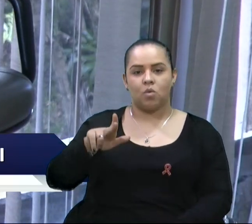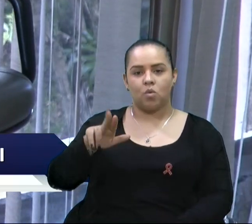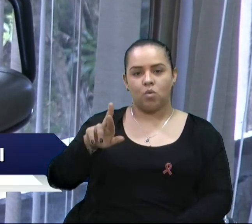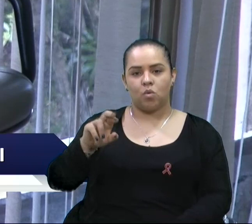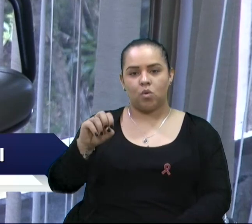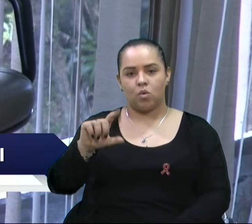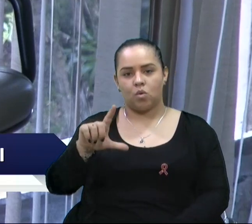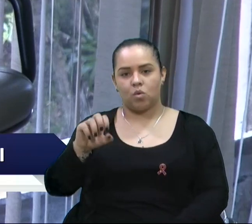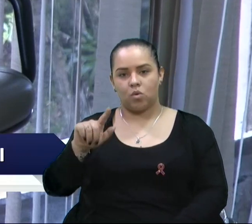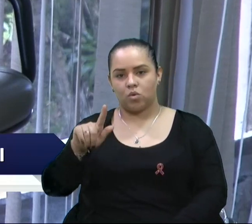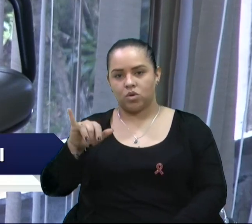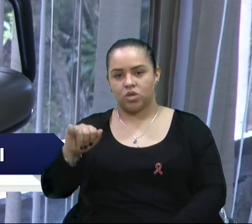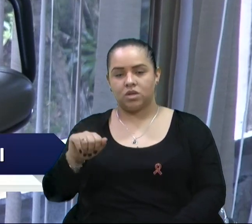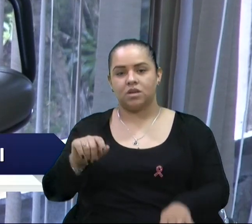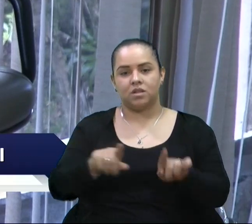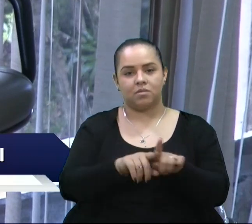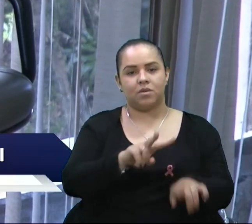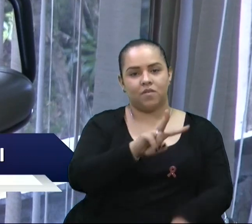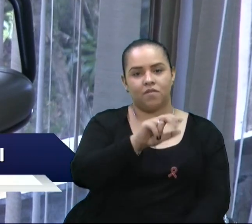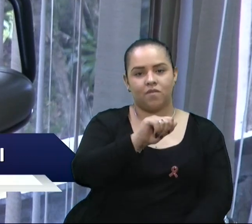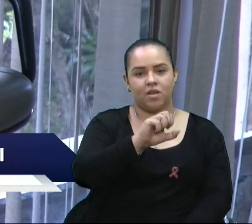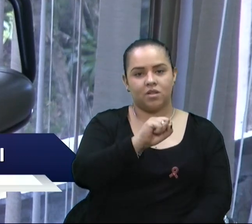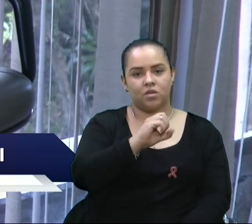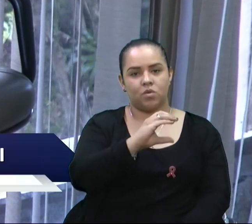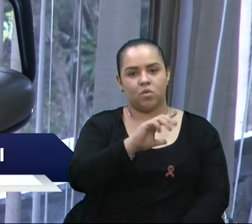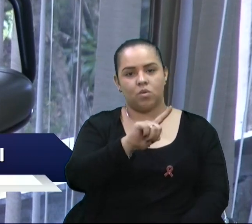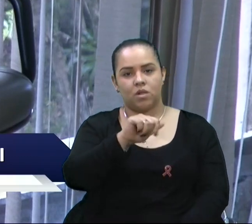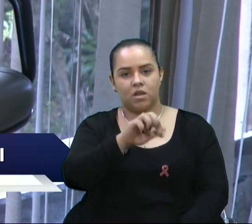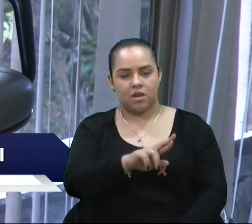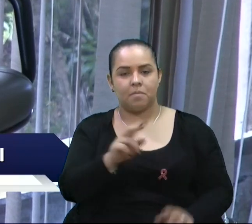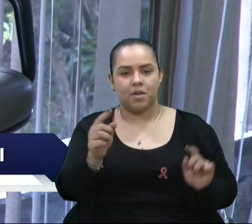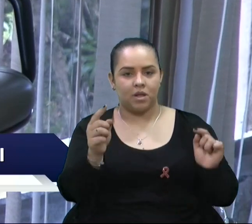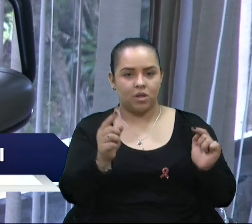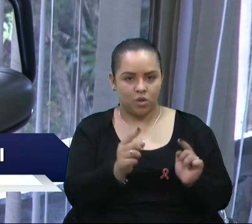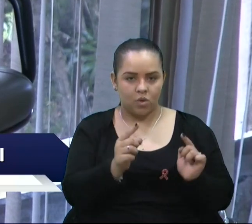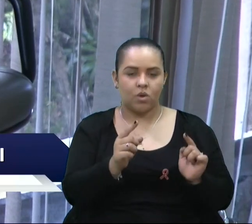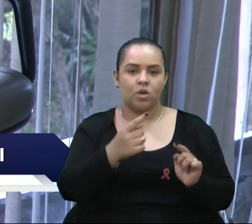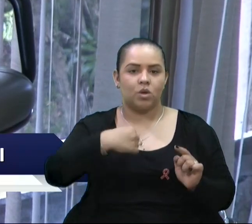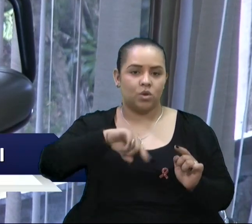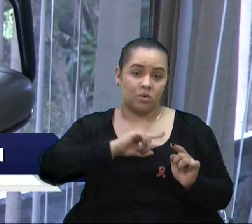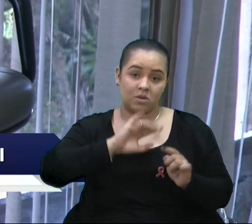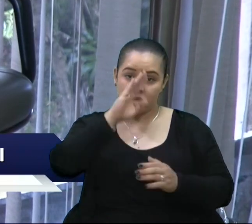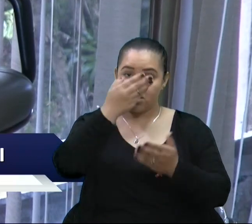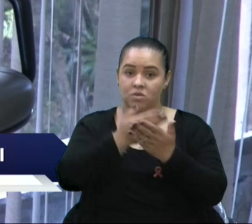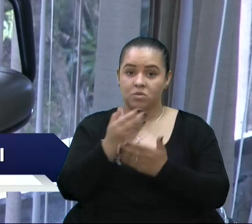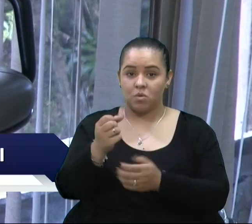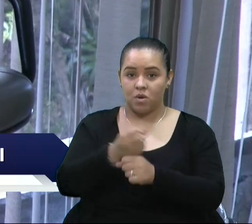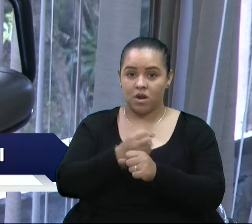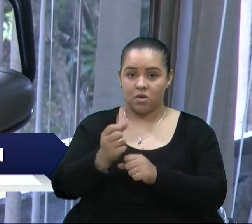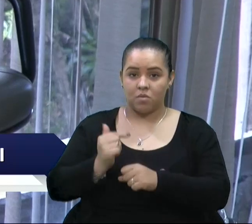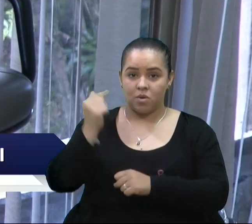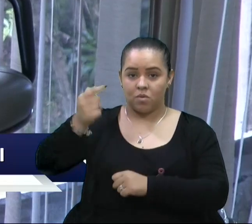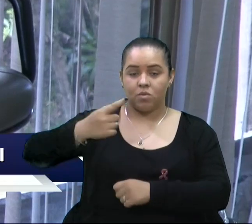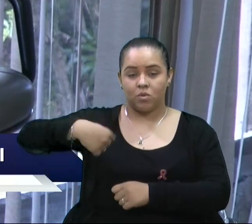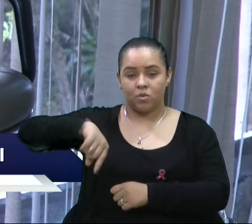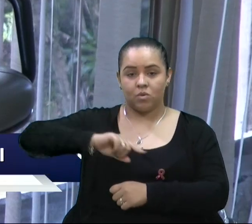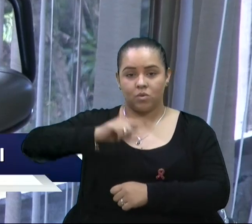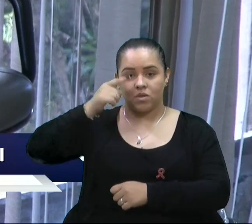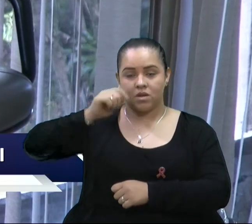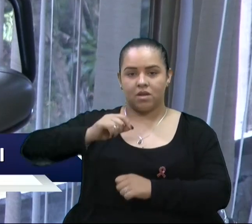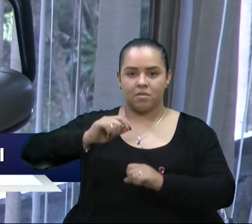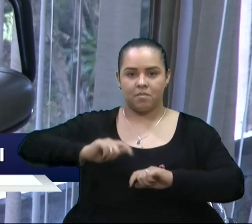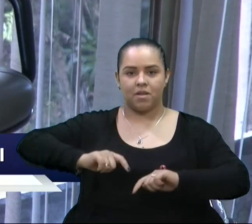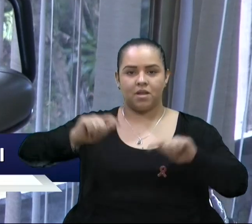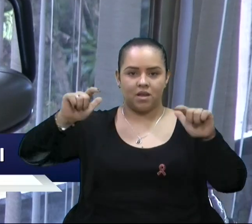vascular de menor complexidade. E temos aí boas chances de no ano que vem conseguir ampliar esses atendimentos.